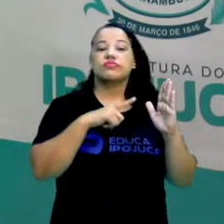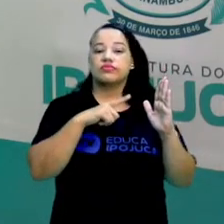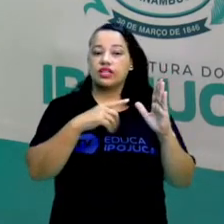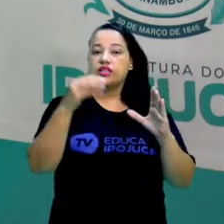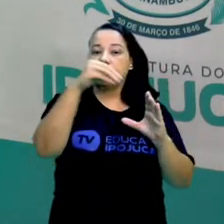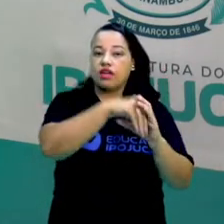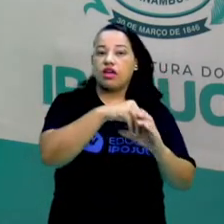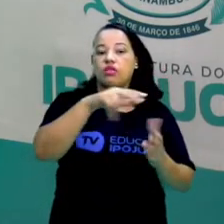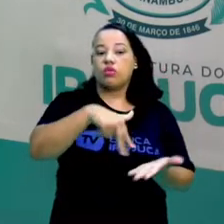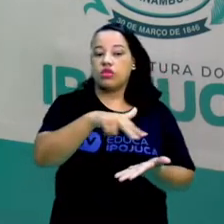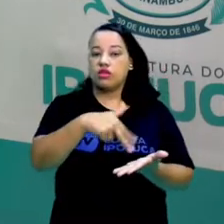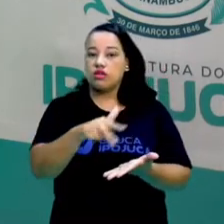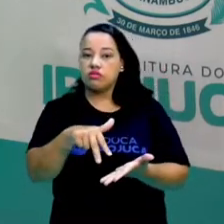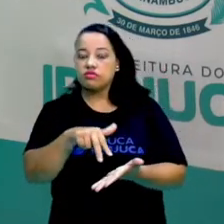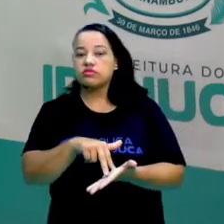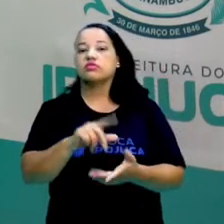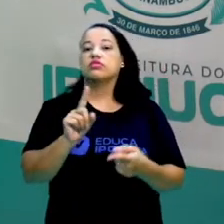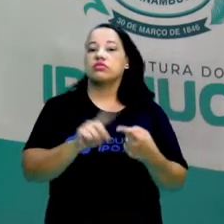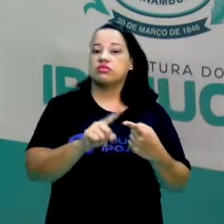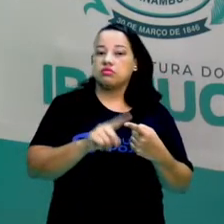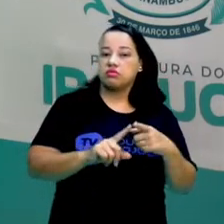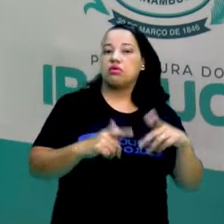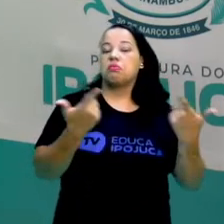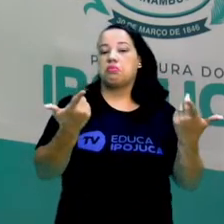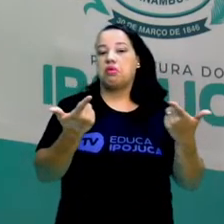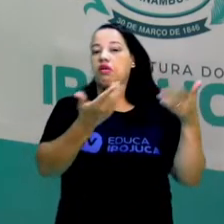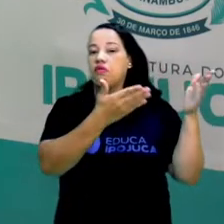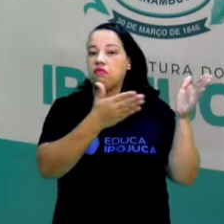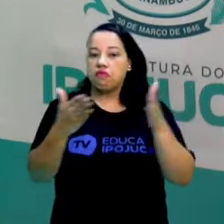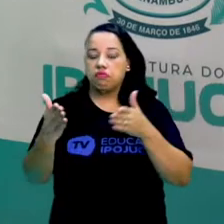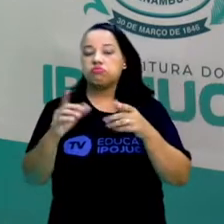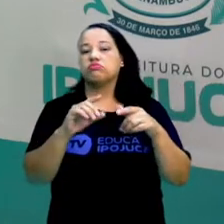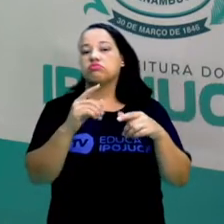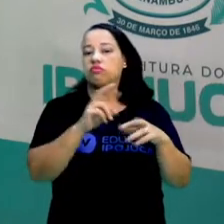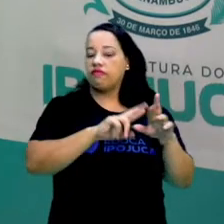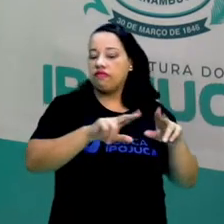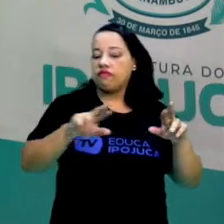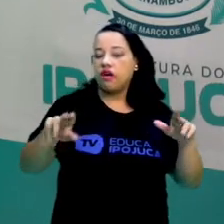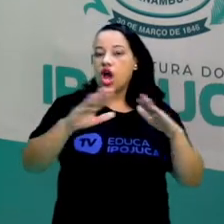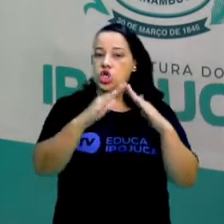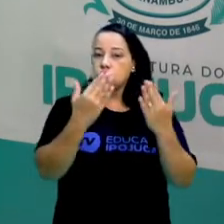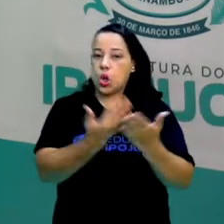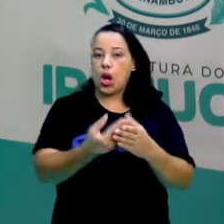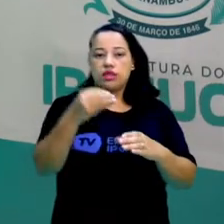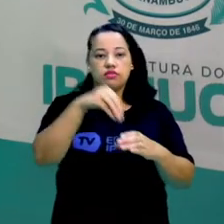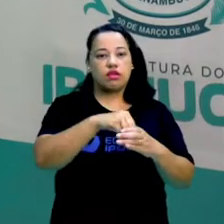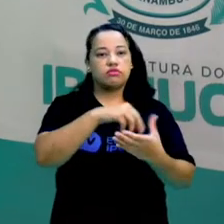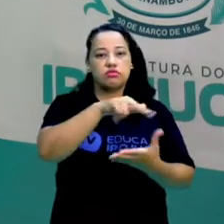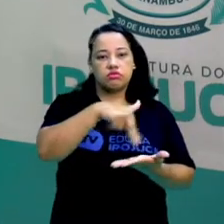videoclipes, também nas escolas e entre outros ambientes.